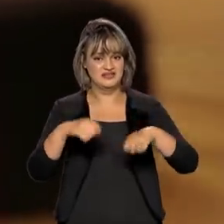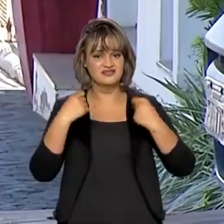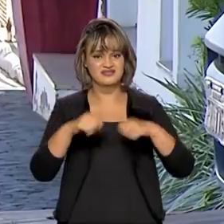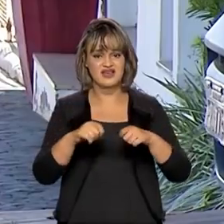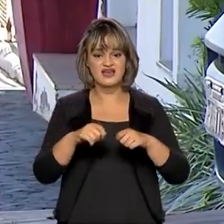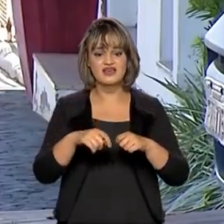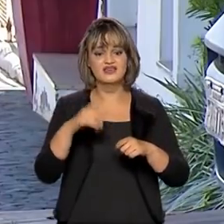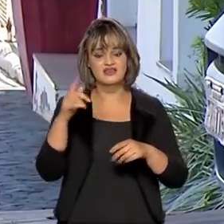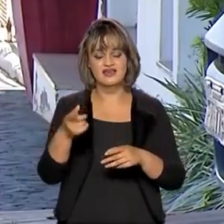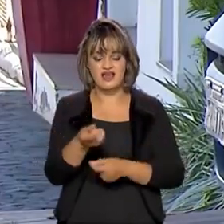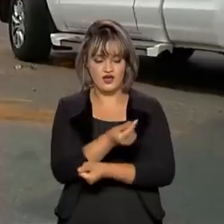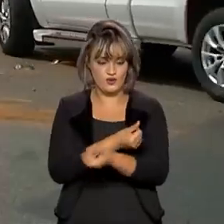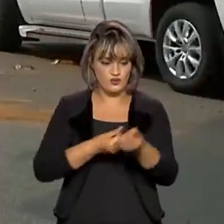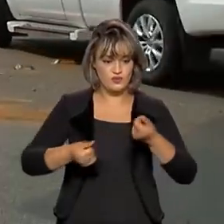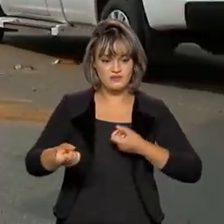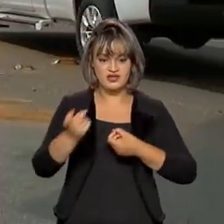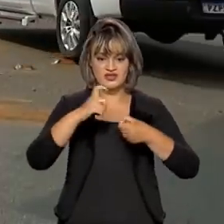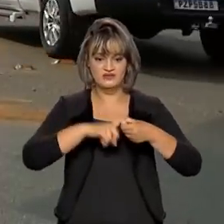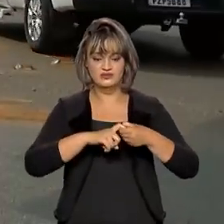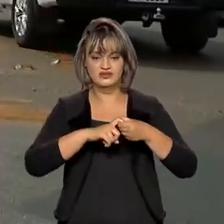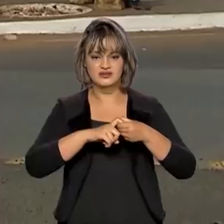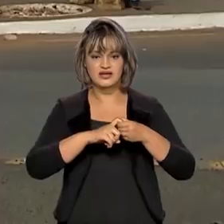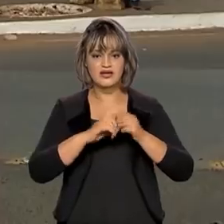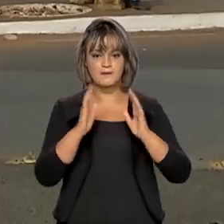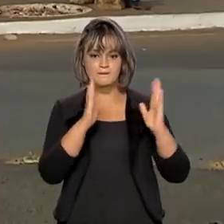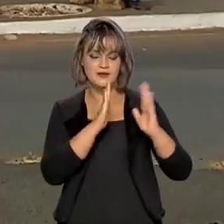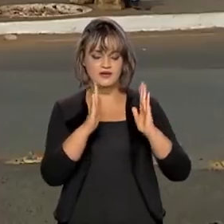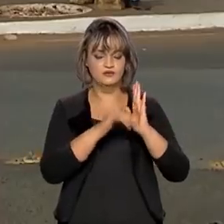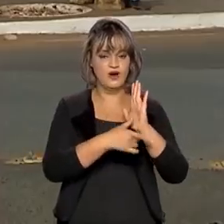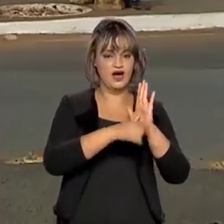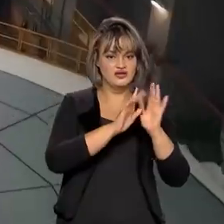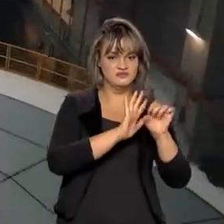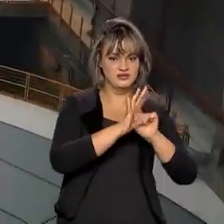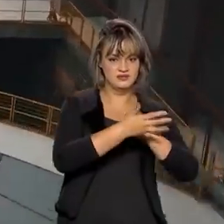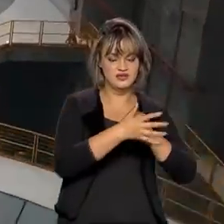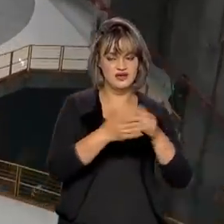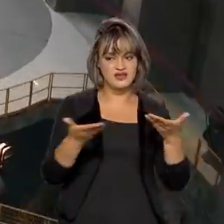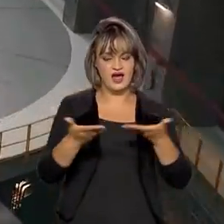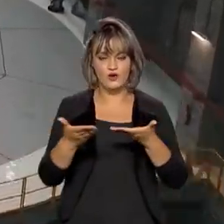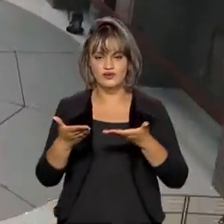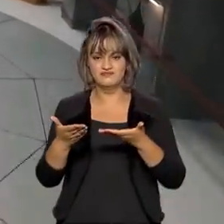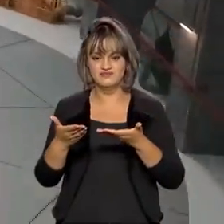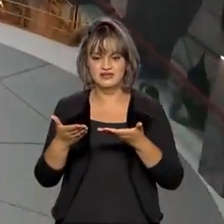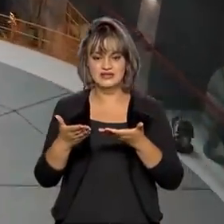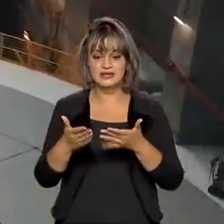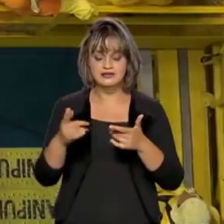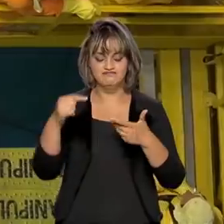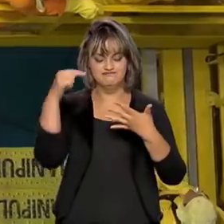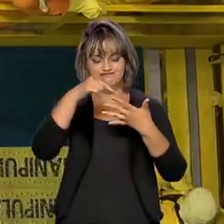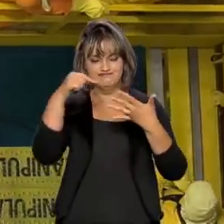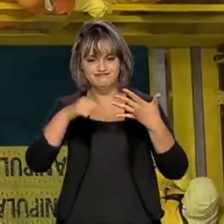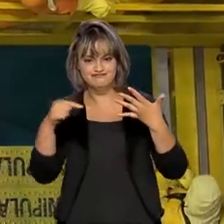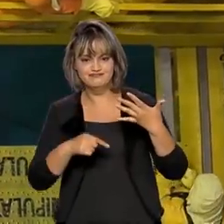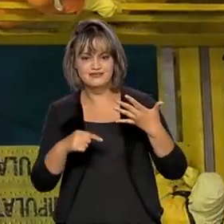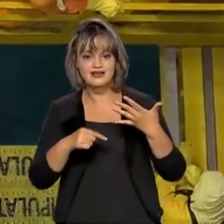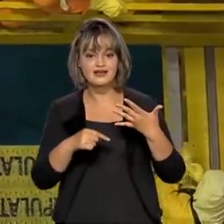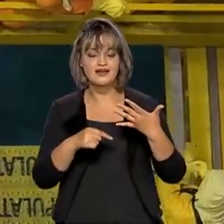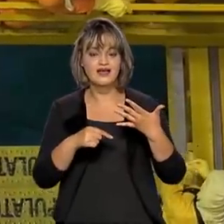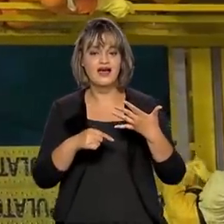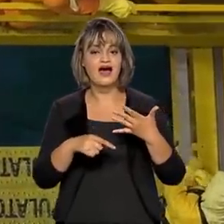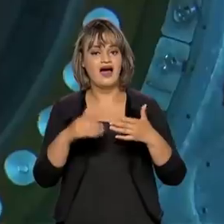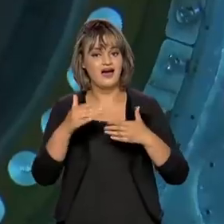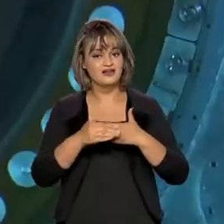reativação da economia para patamares pré-pandemia em vários setores, fatores que combinados